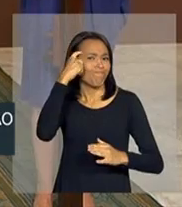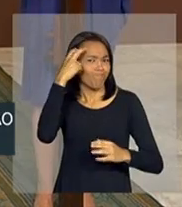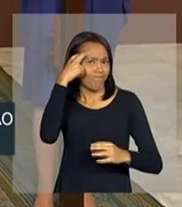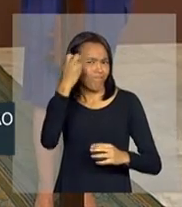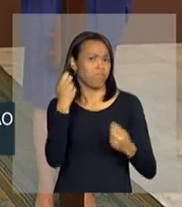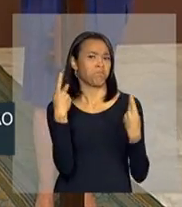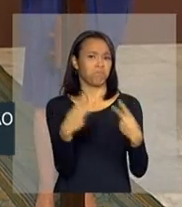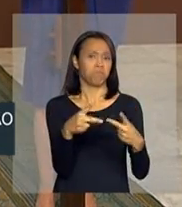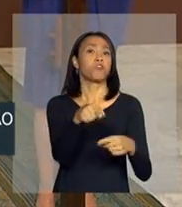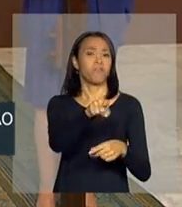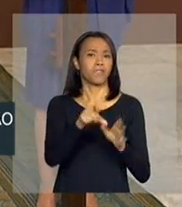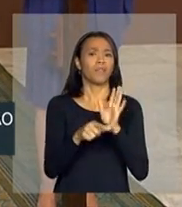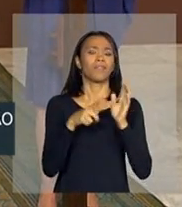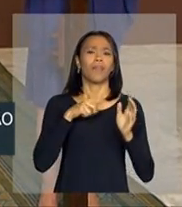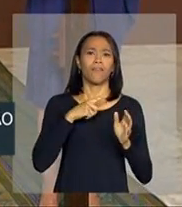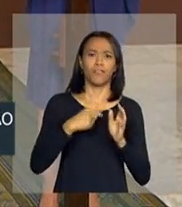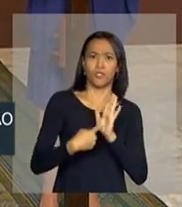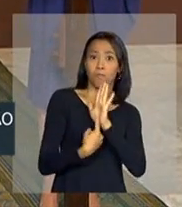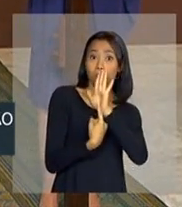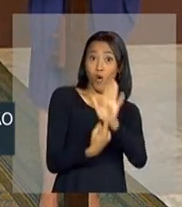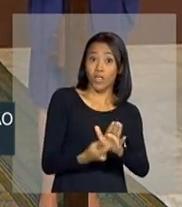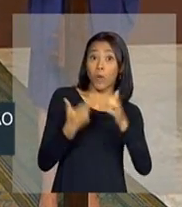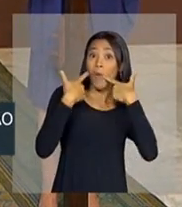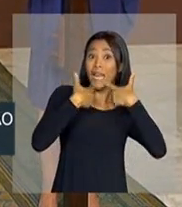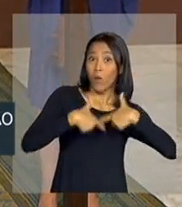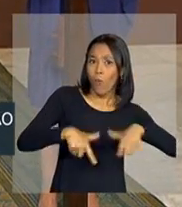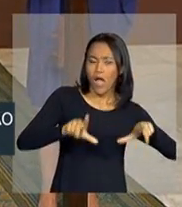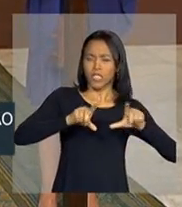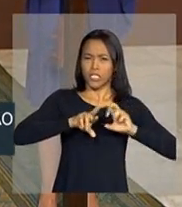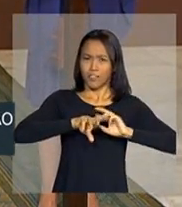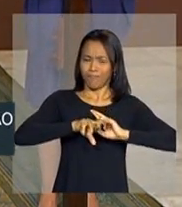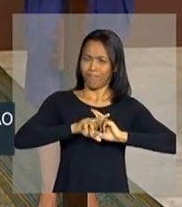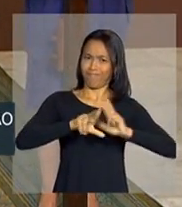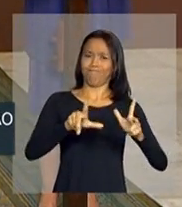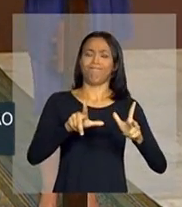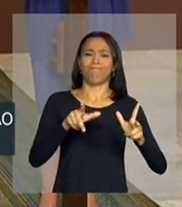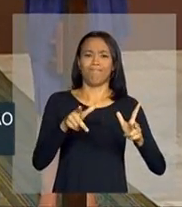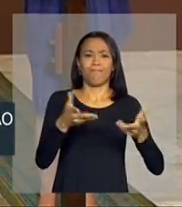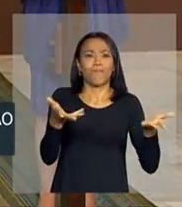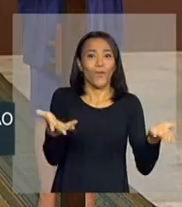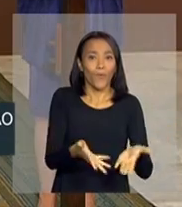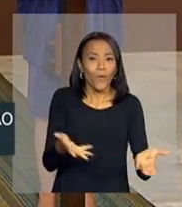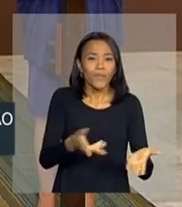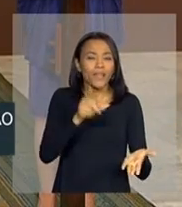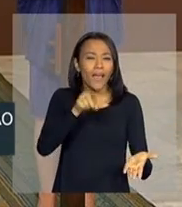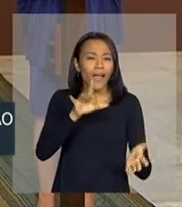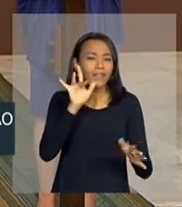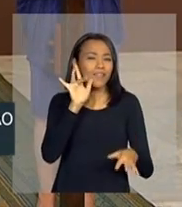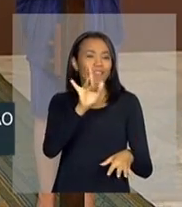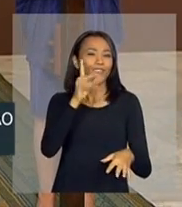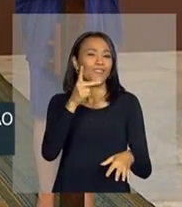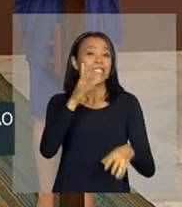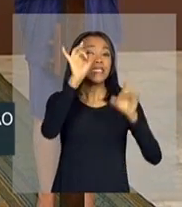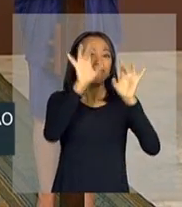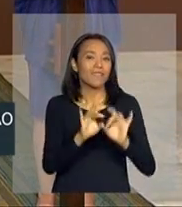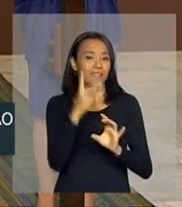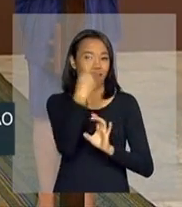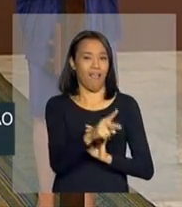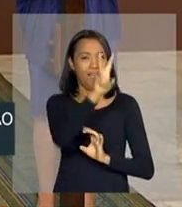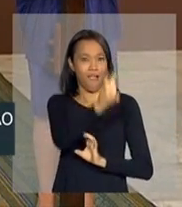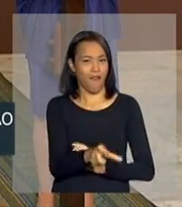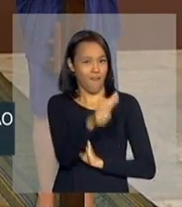teve de transcender a sua linguagem original. Isso é um toque de genialidade que